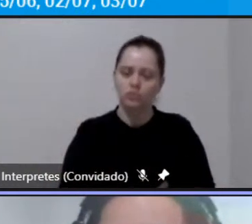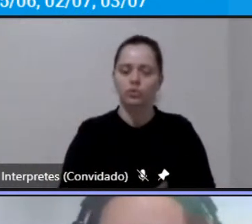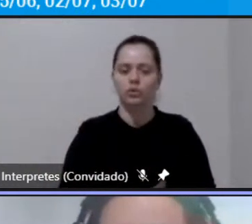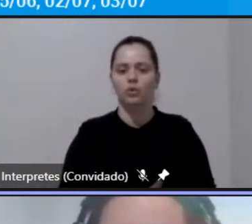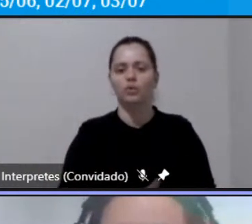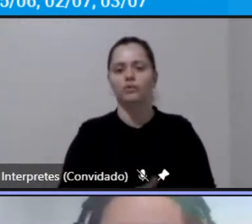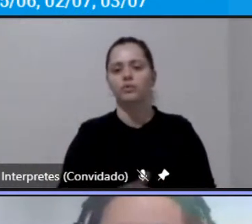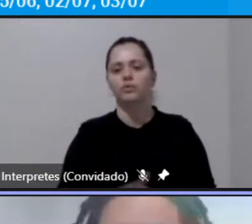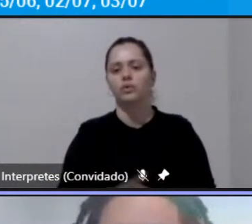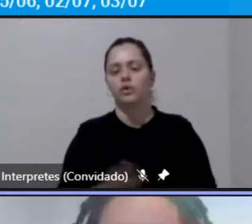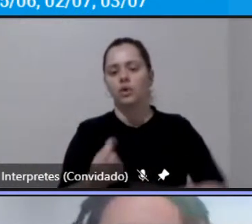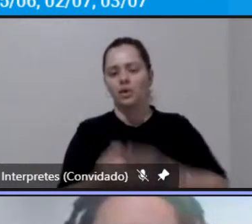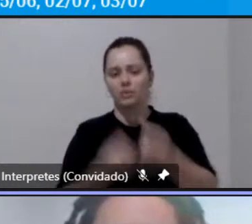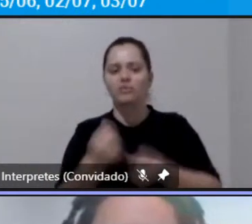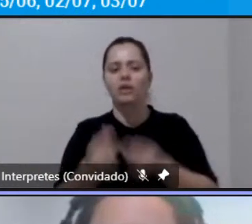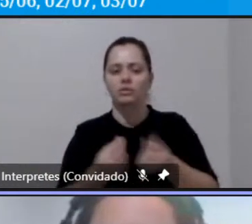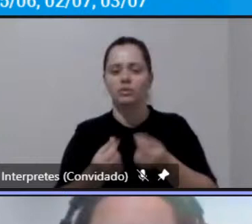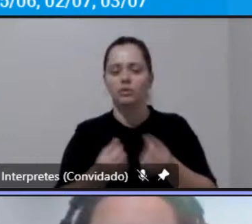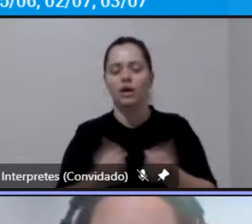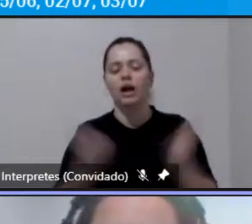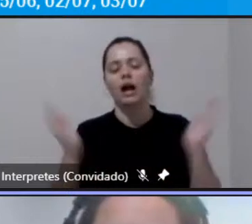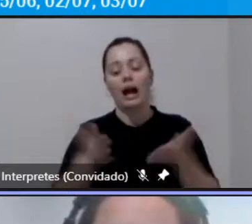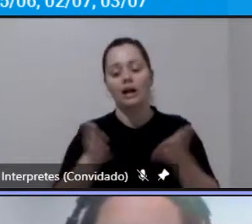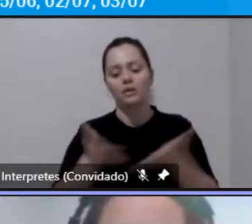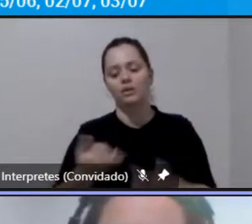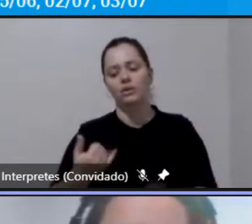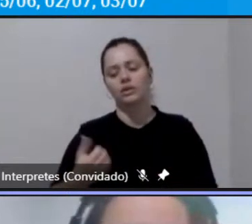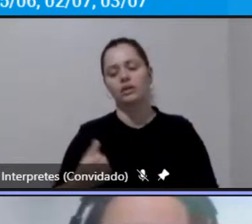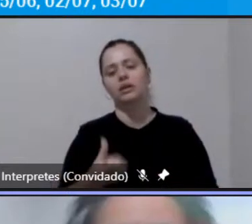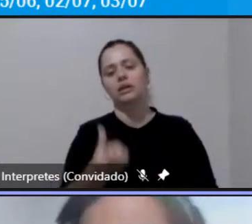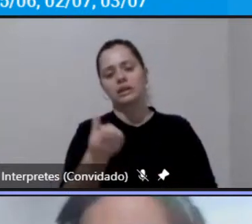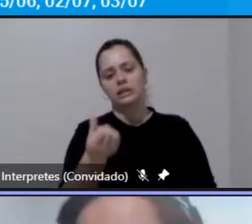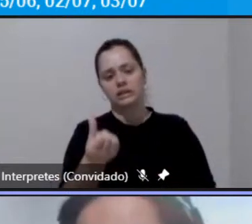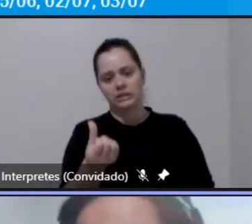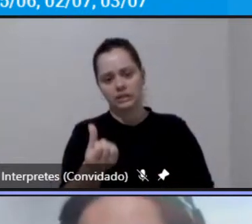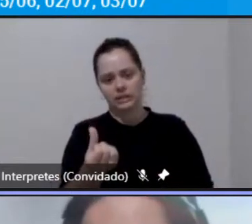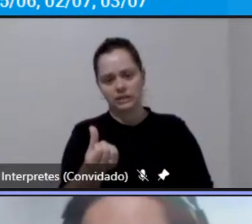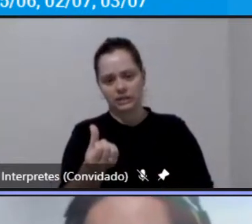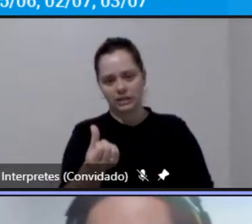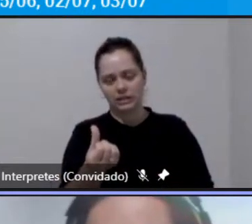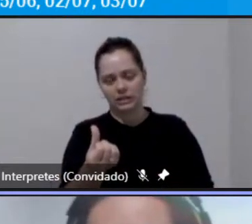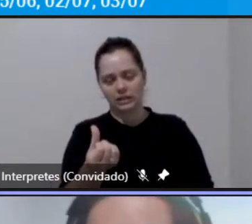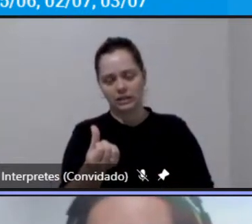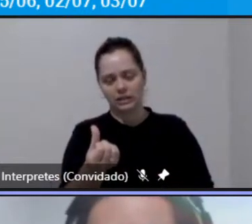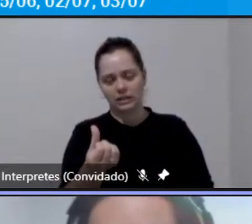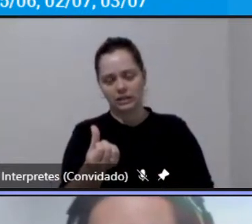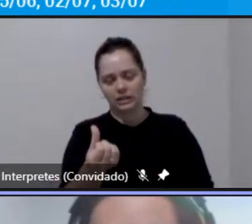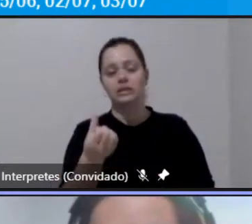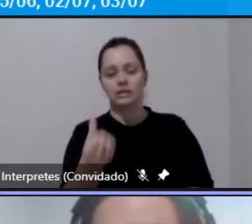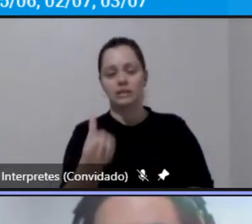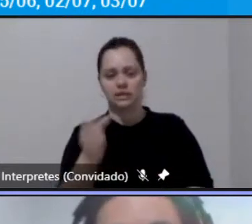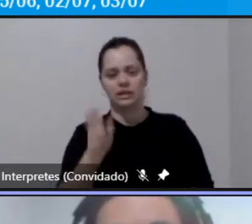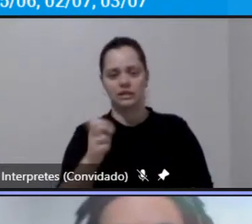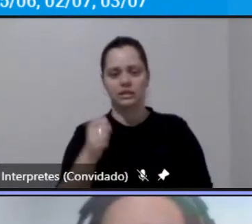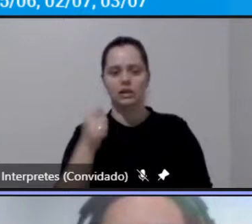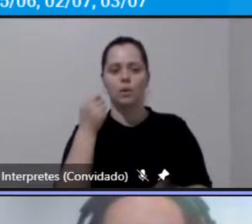gratuidades e aí ficando voltando a ser os 65 anos